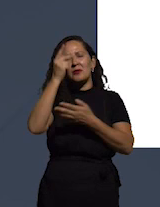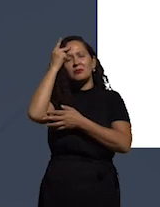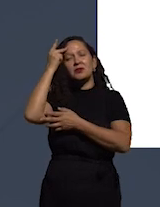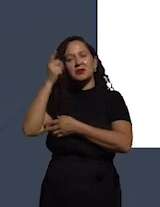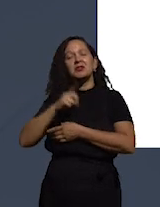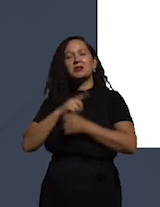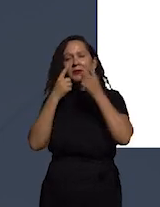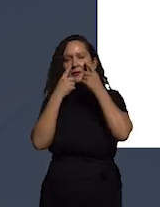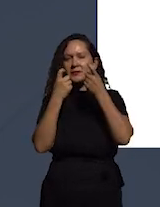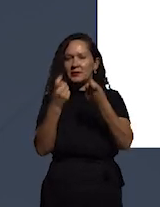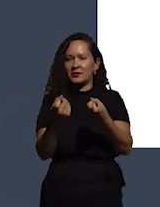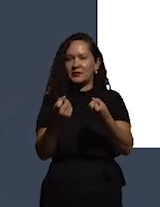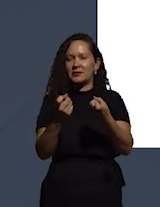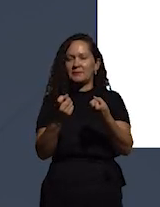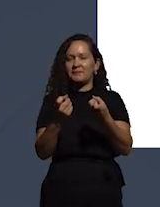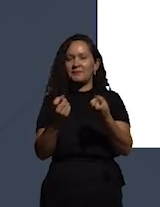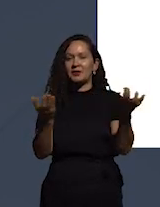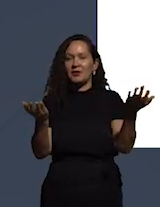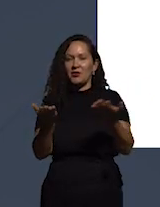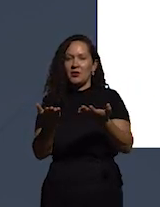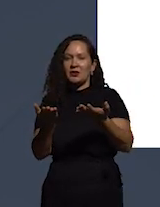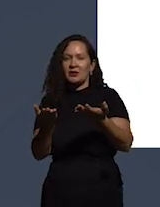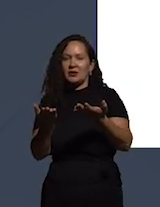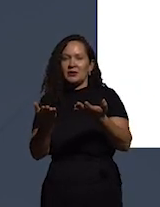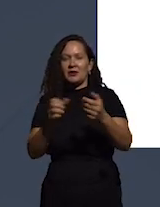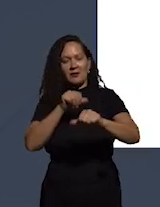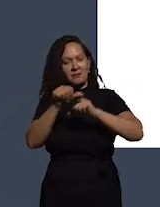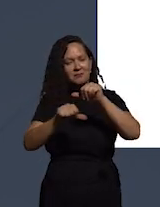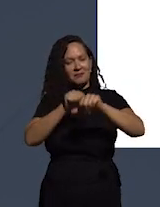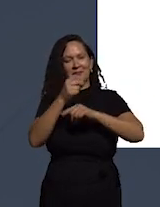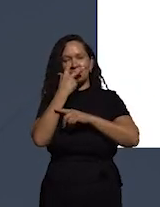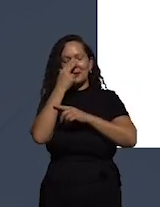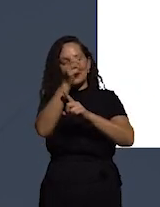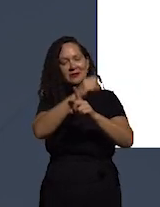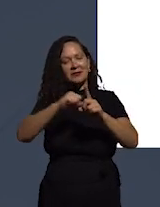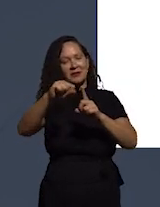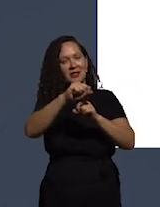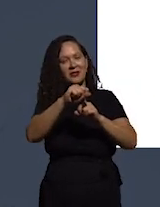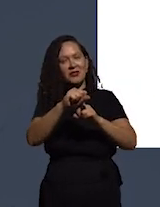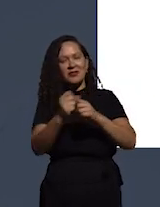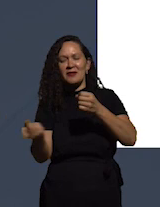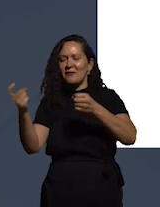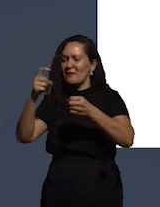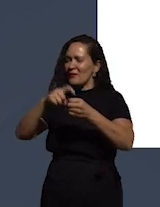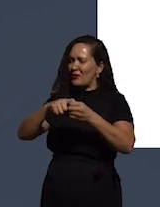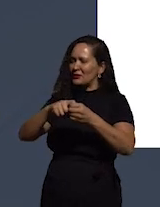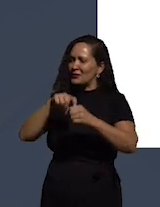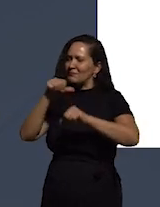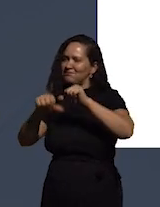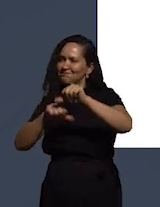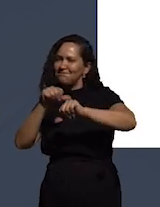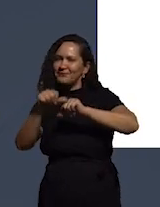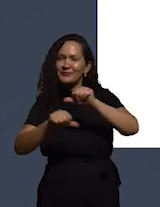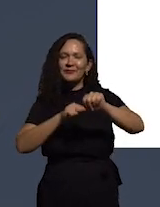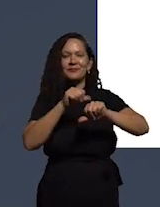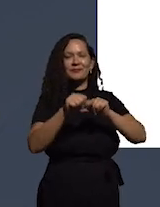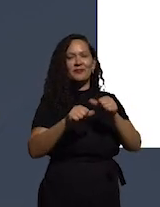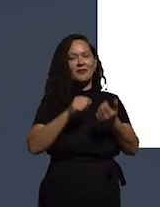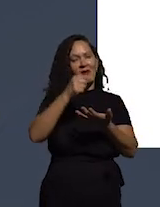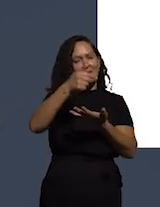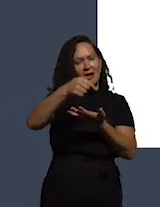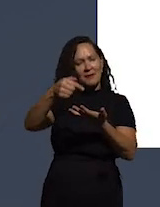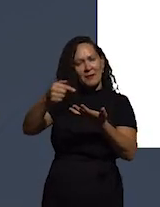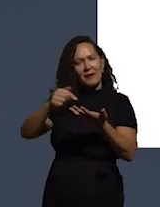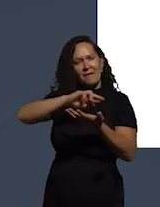interesse agora essa é uma modalidade que aparece operar nas socialidades que é reciprocada de várias formas